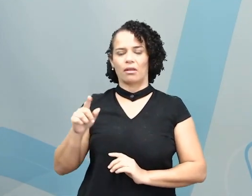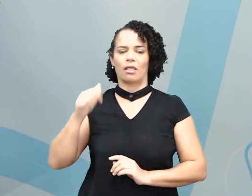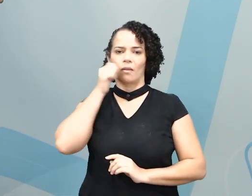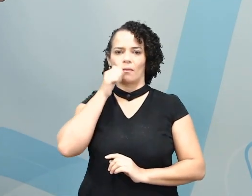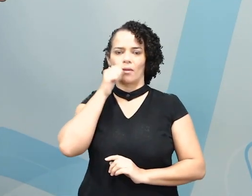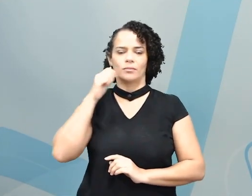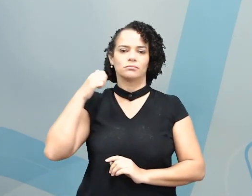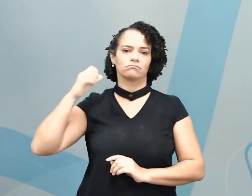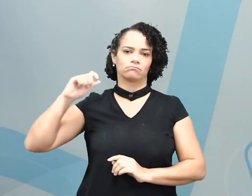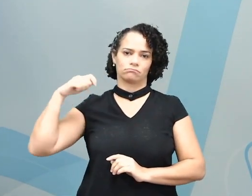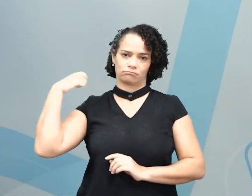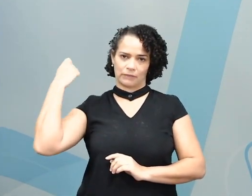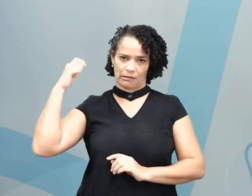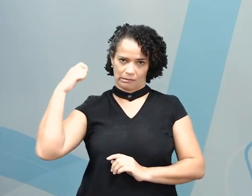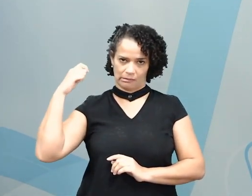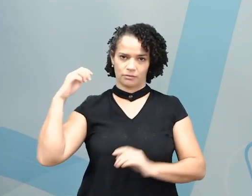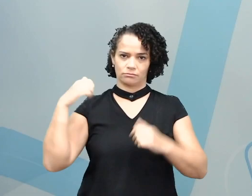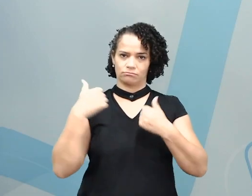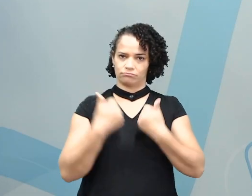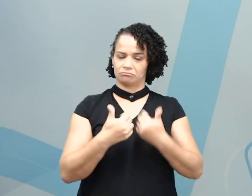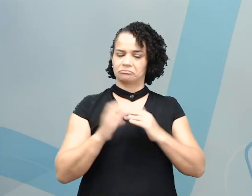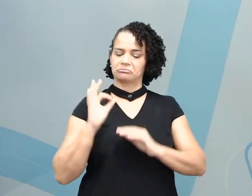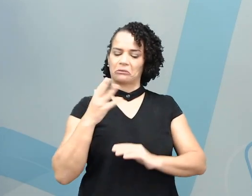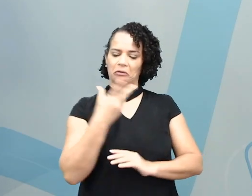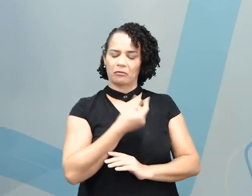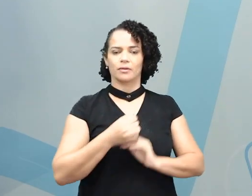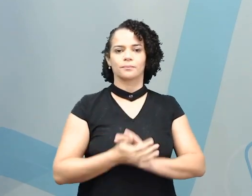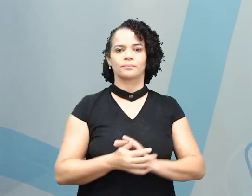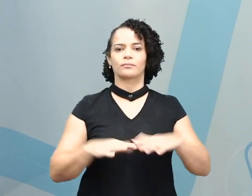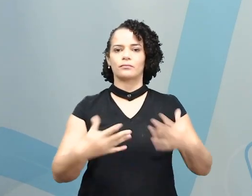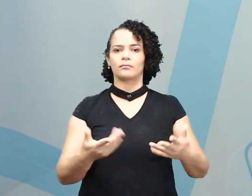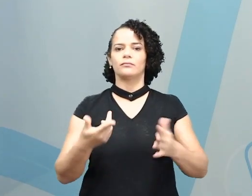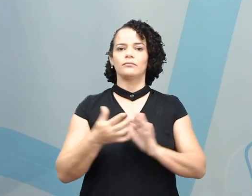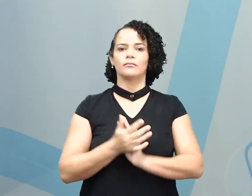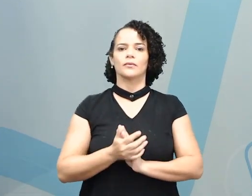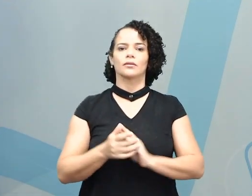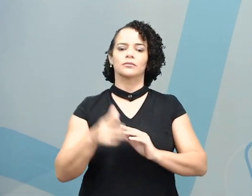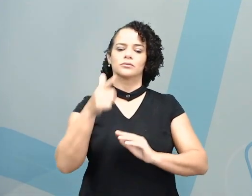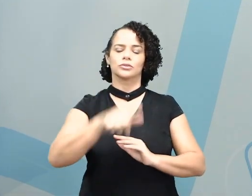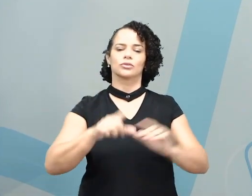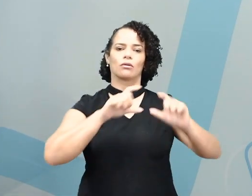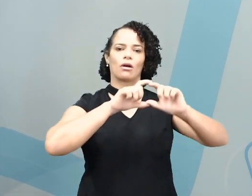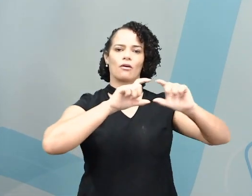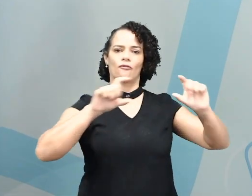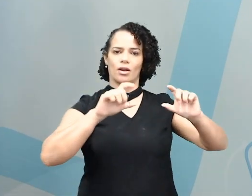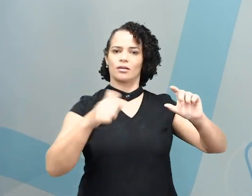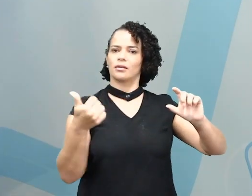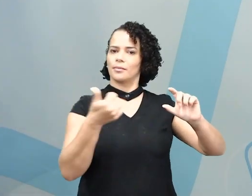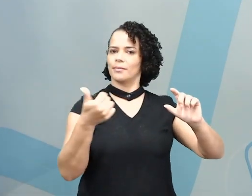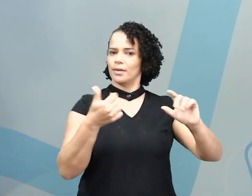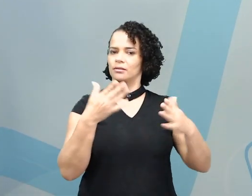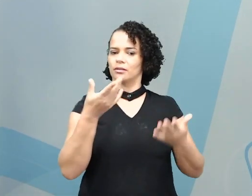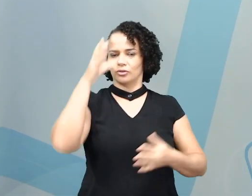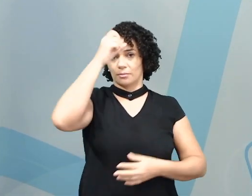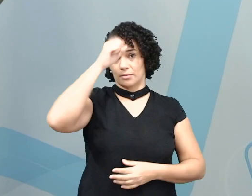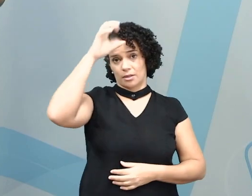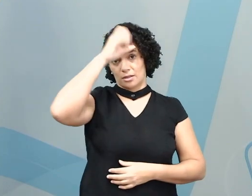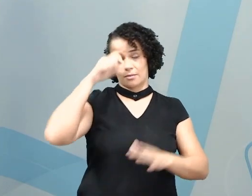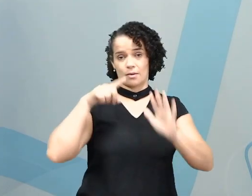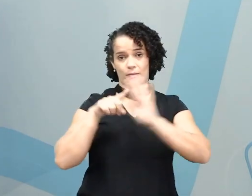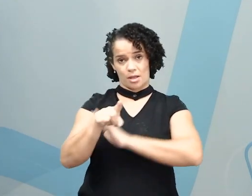actress. Perfeito! Então, vamos repetir a frase que a gente aprendeu para